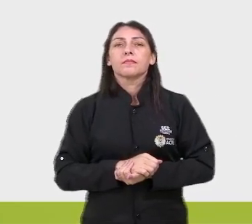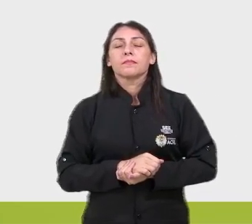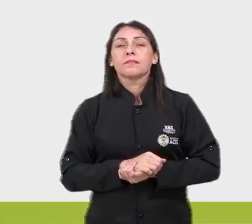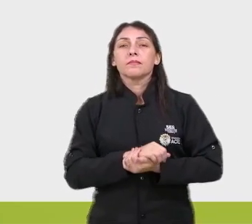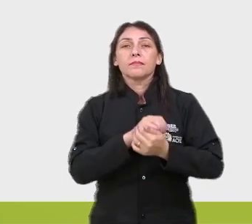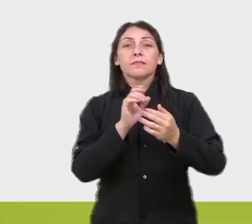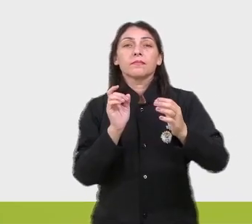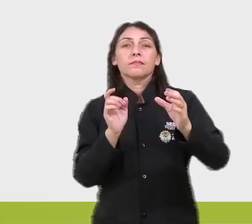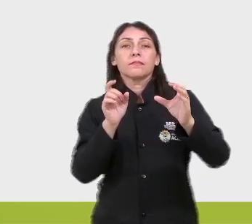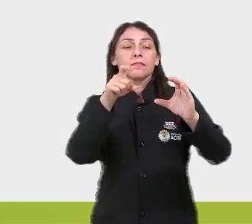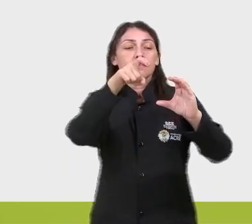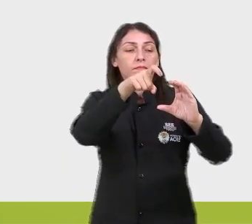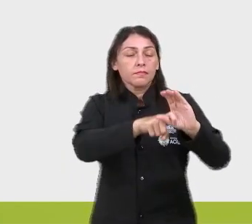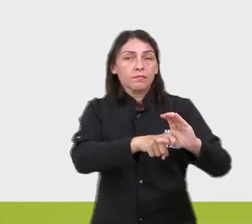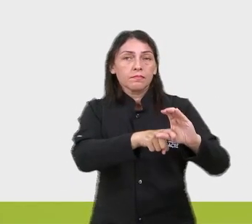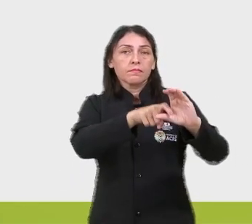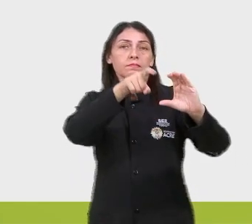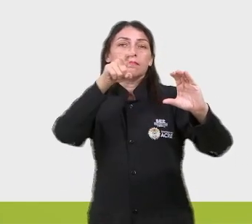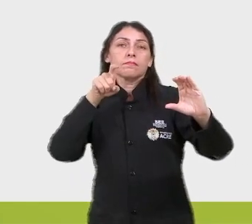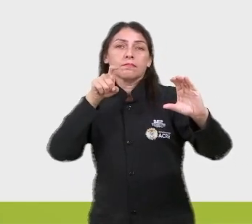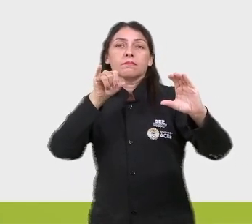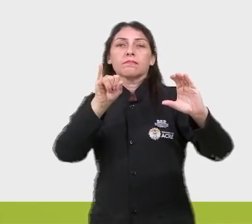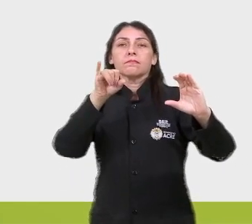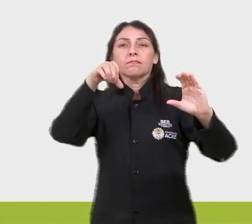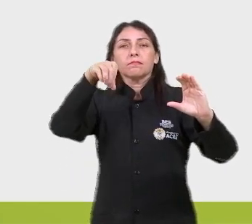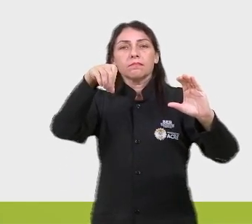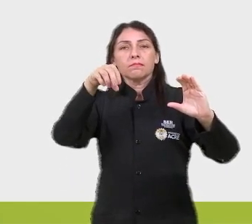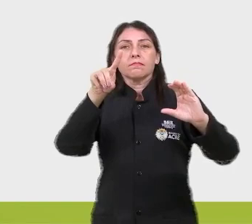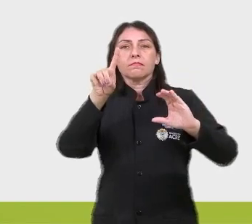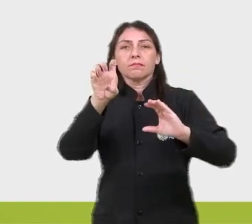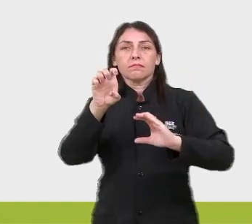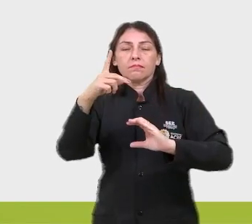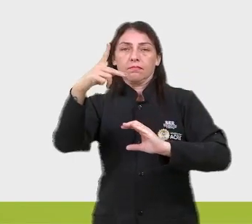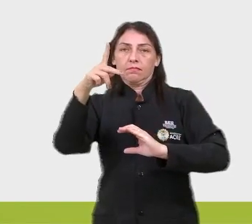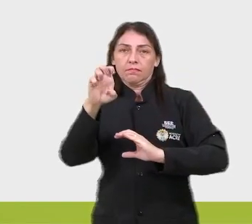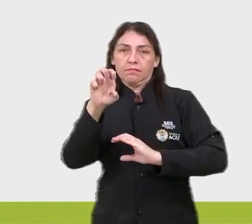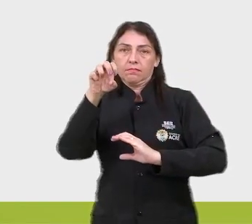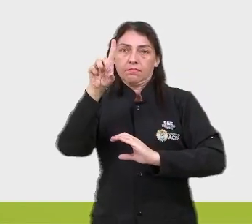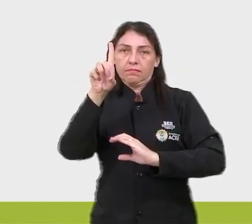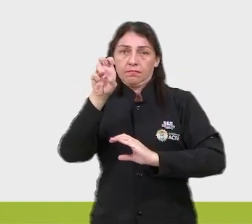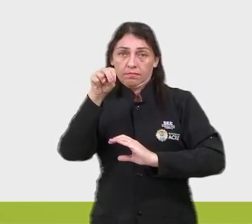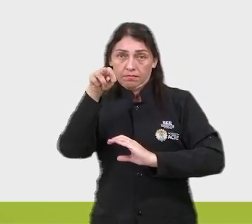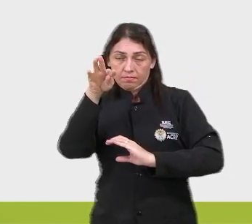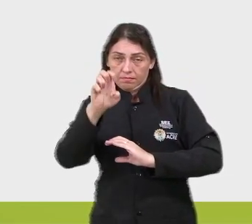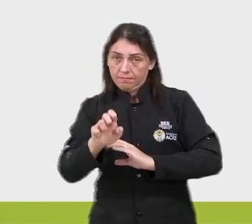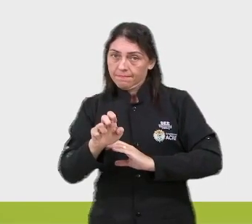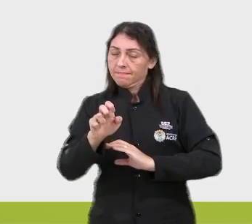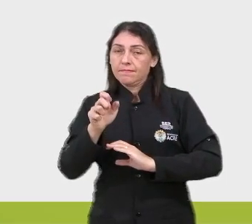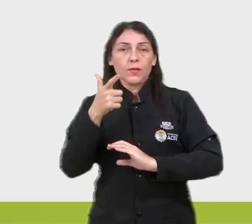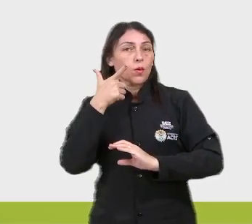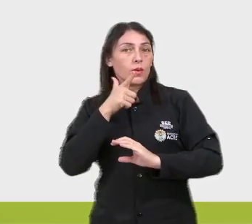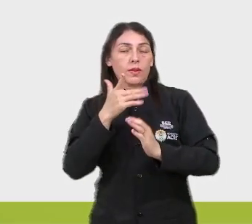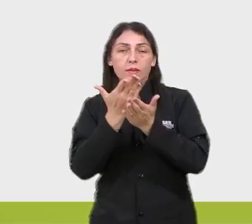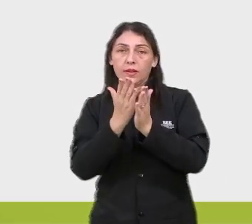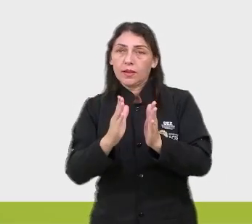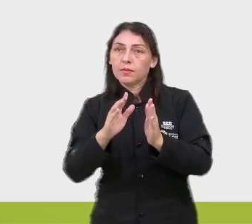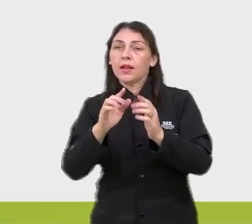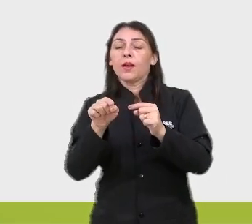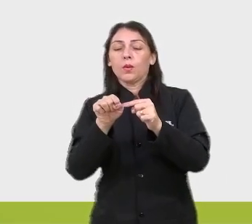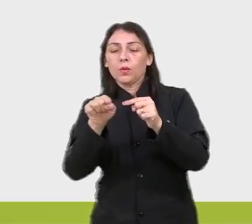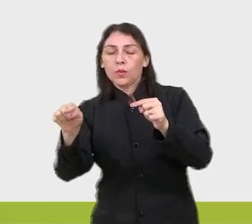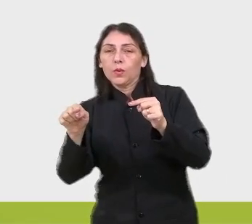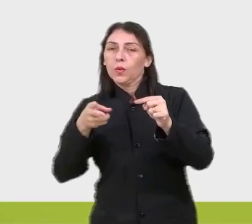Independente, Não deu a palavra toda, colocou aqui o tracinho, ó. Colocou o hífen e